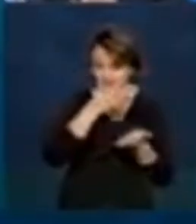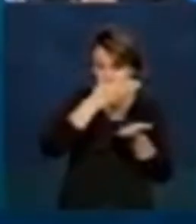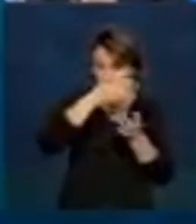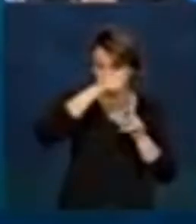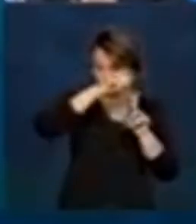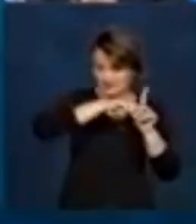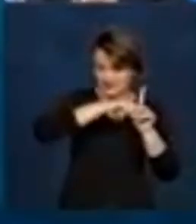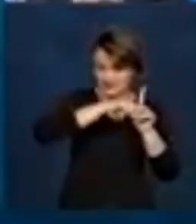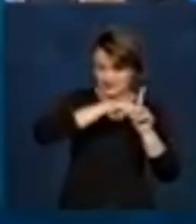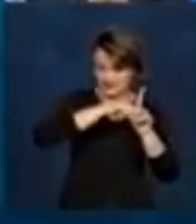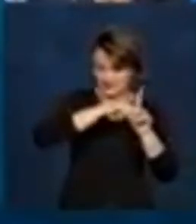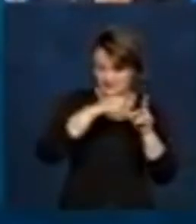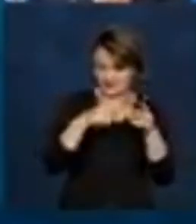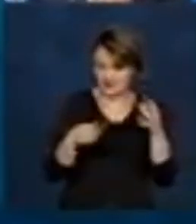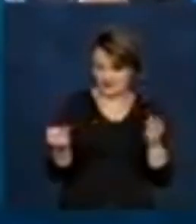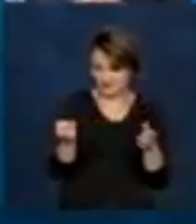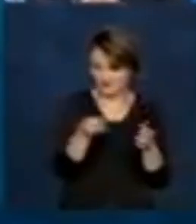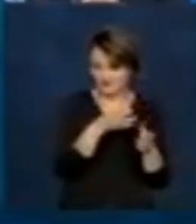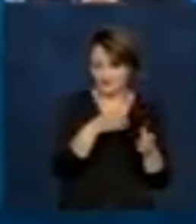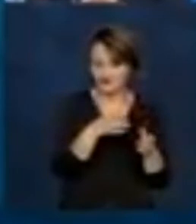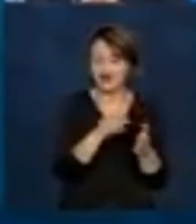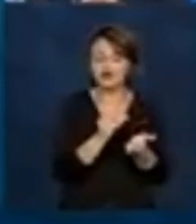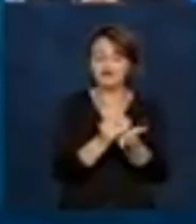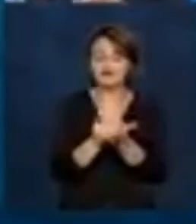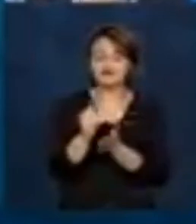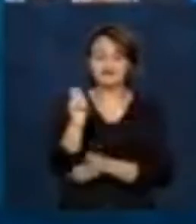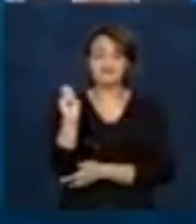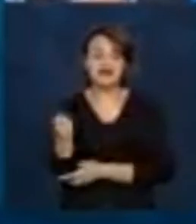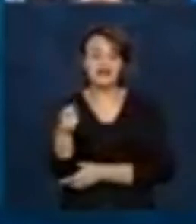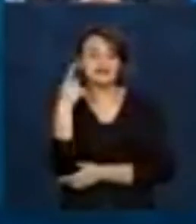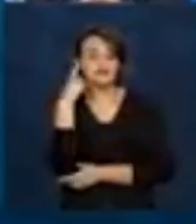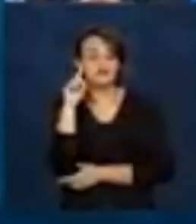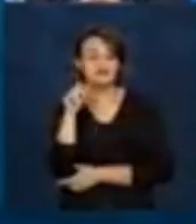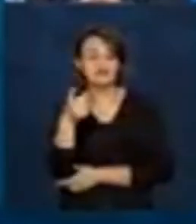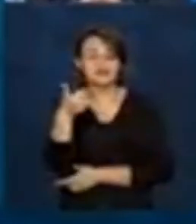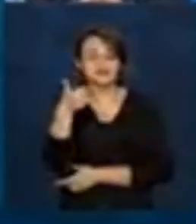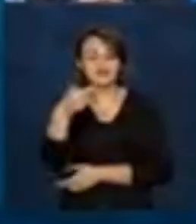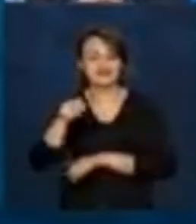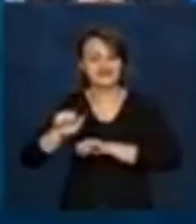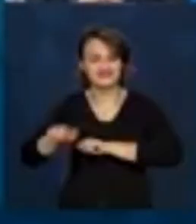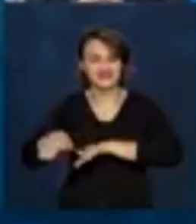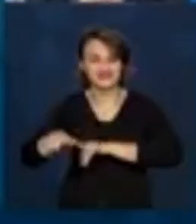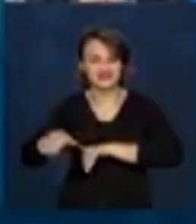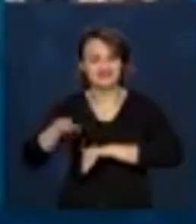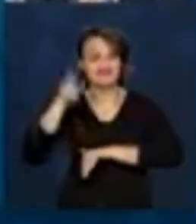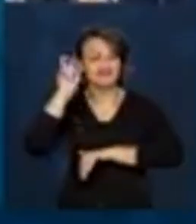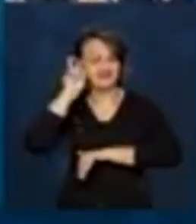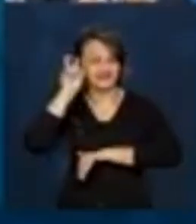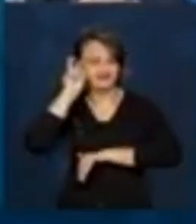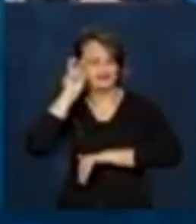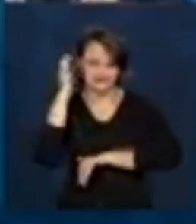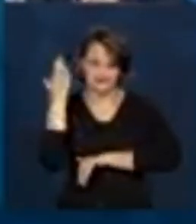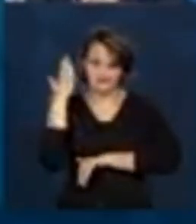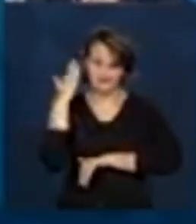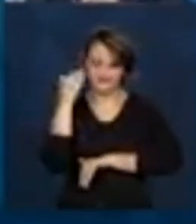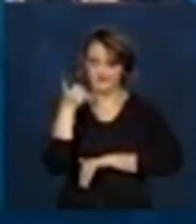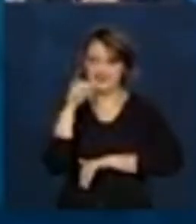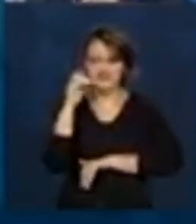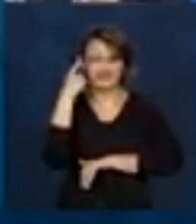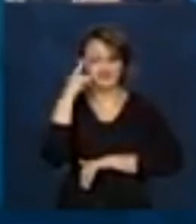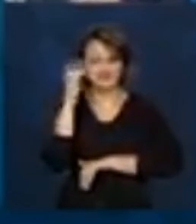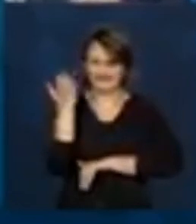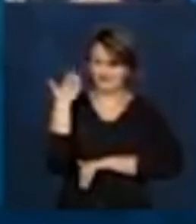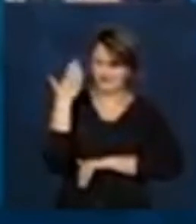extensão começou a ser paga no dia 17 de setembro, quinta-feira, há dez dias